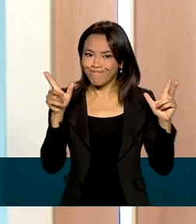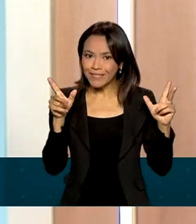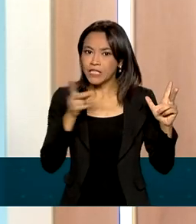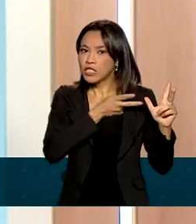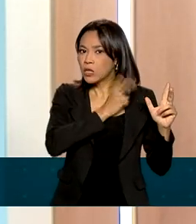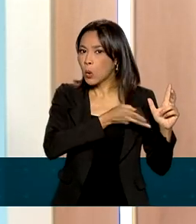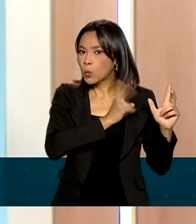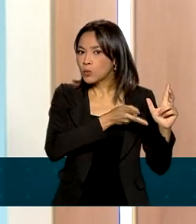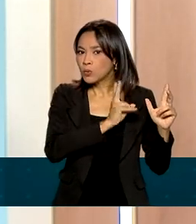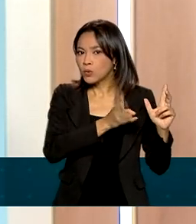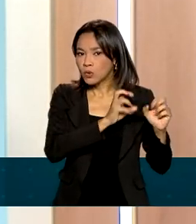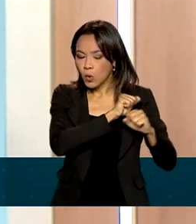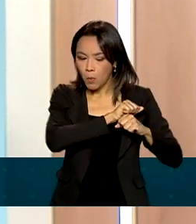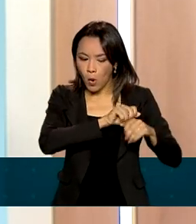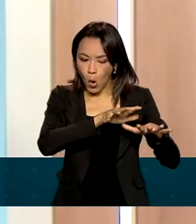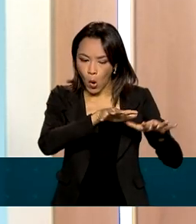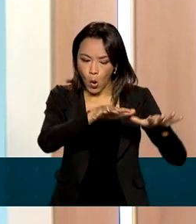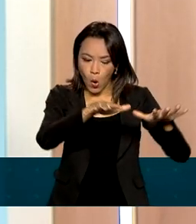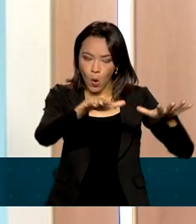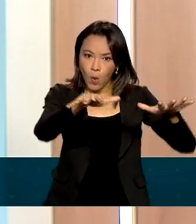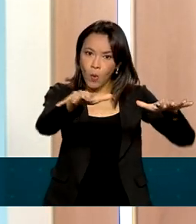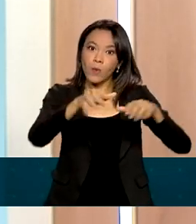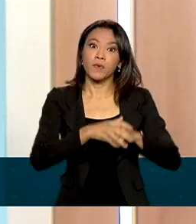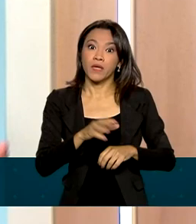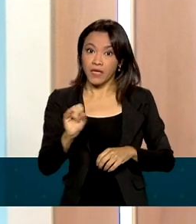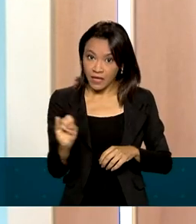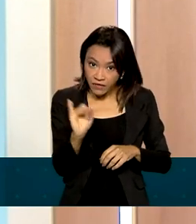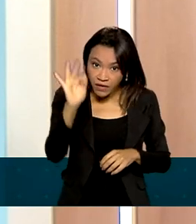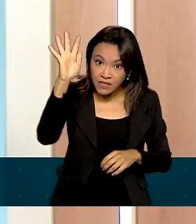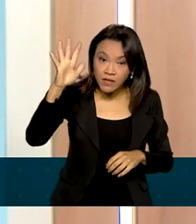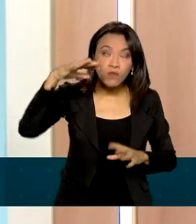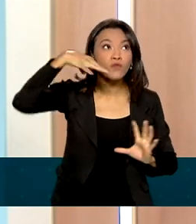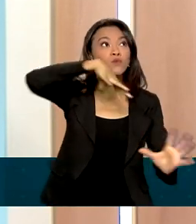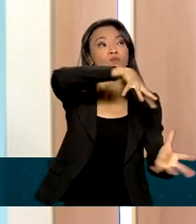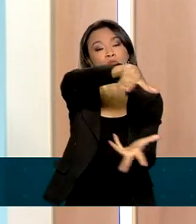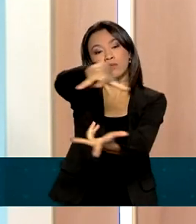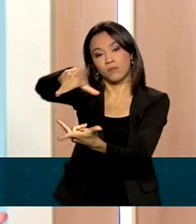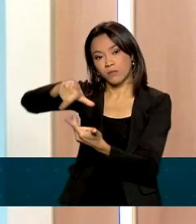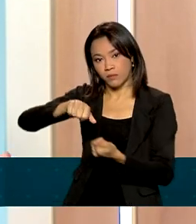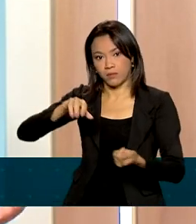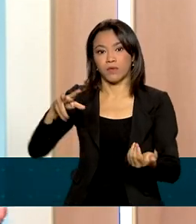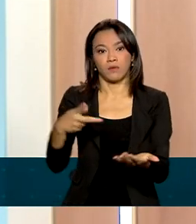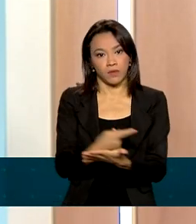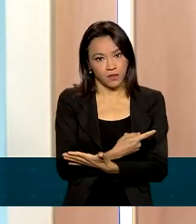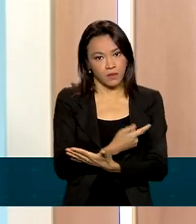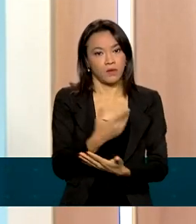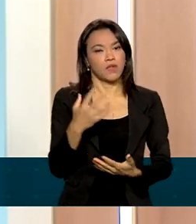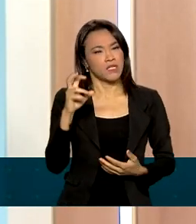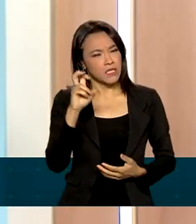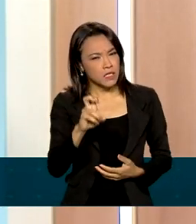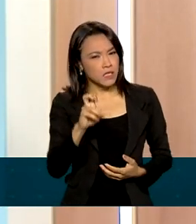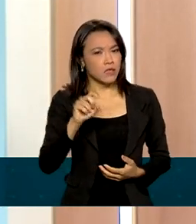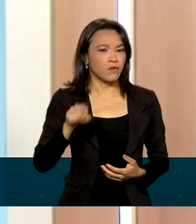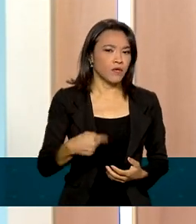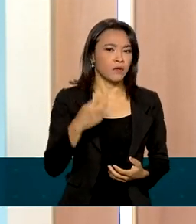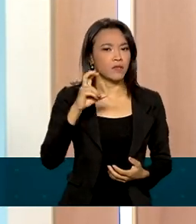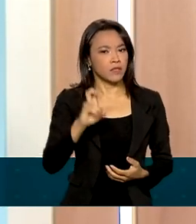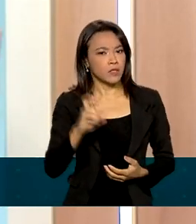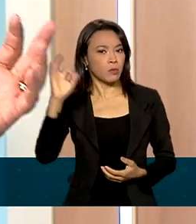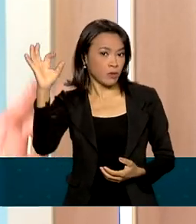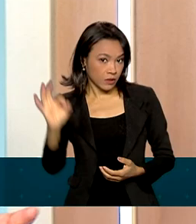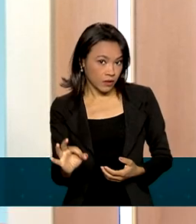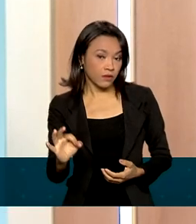pandemia, e esse fenômeno da inflação foi um fenômeno mundial. A inflação mundial foi em torno de 5,5%,